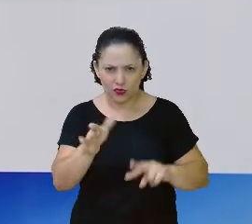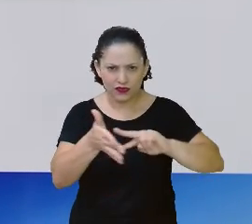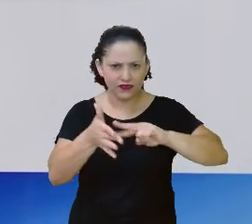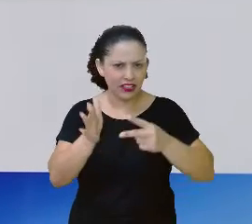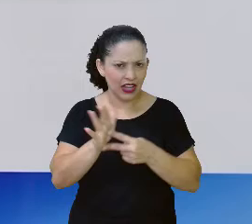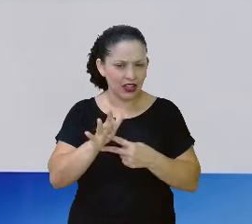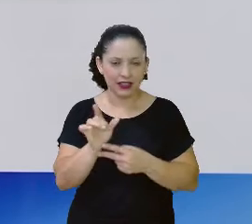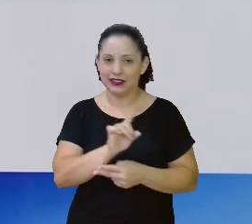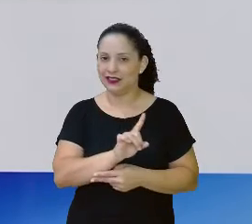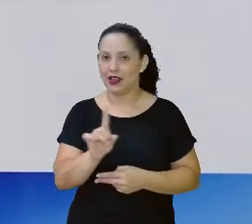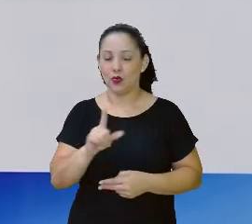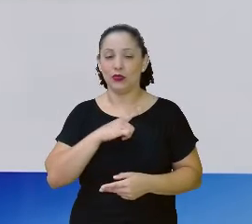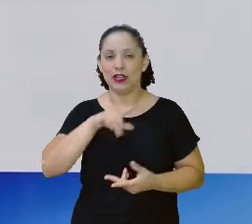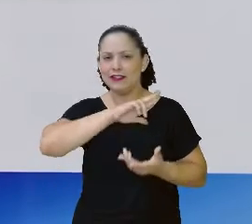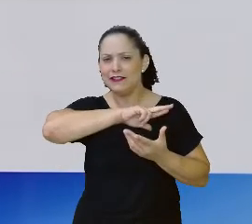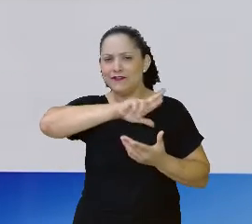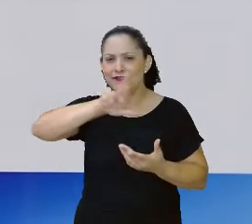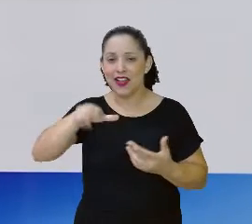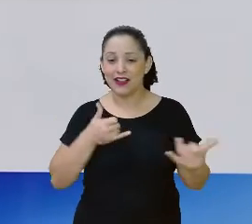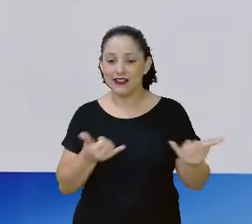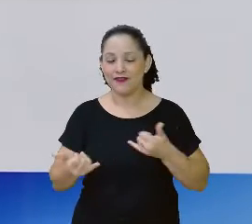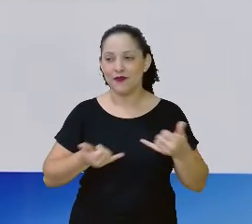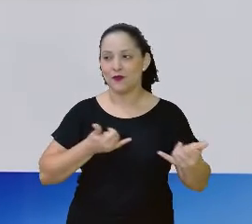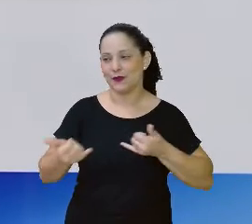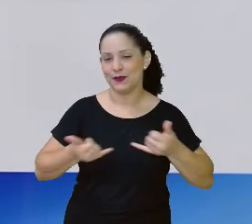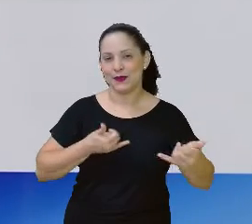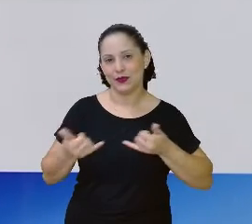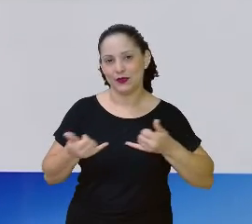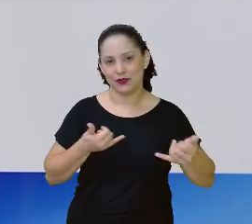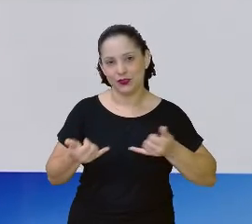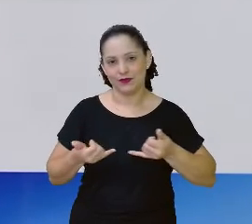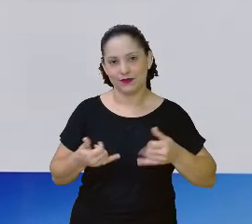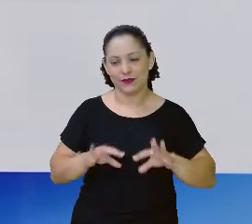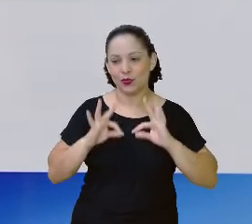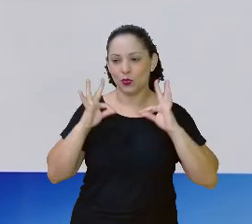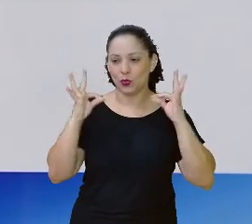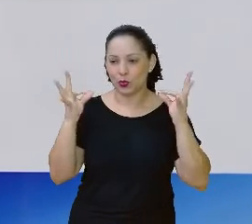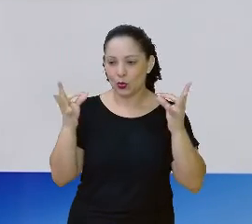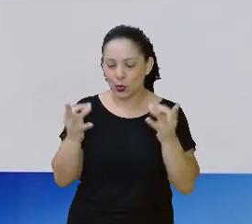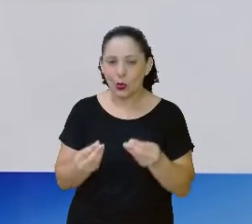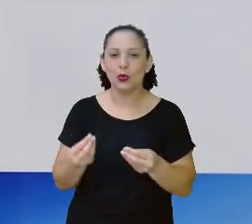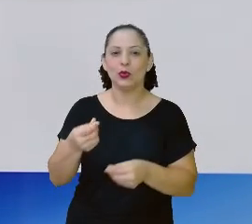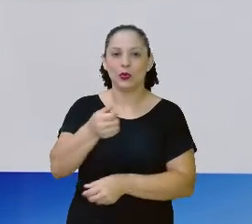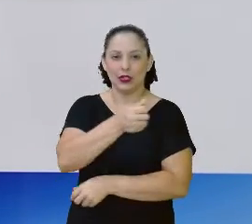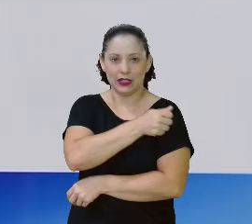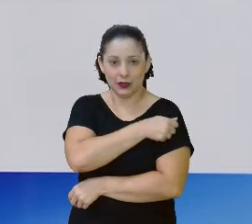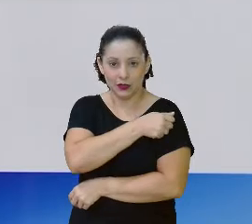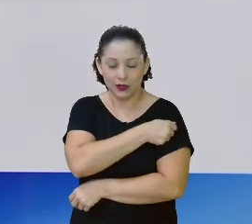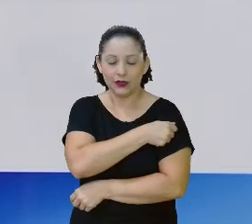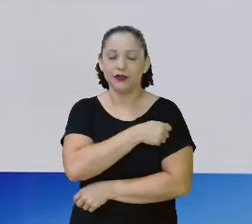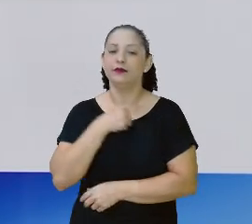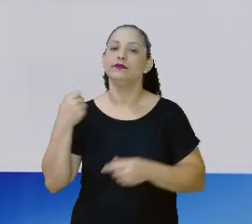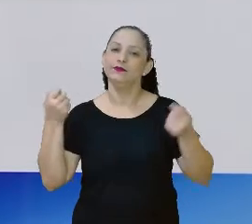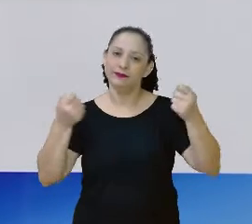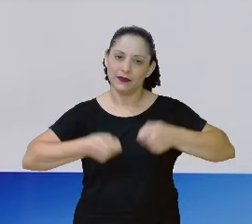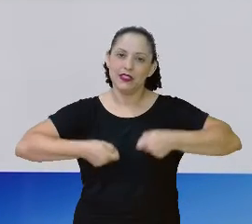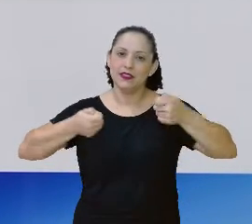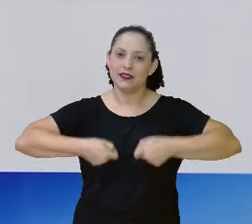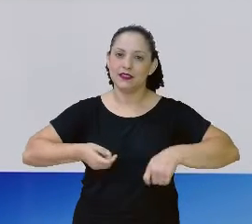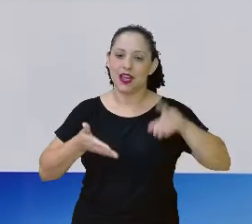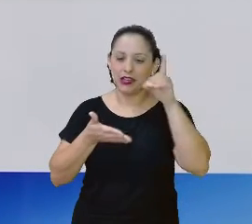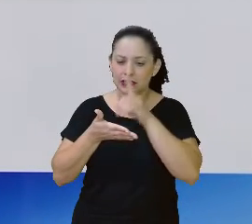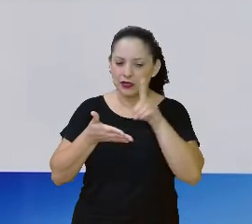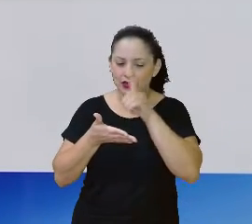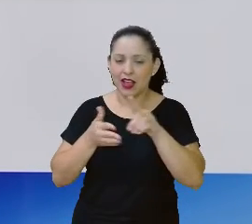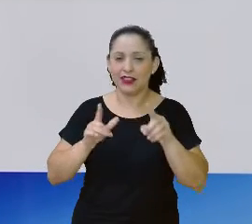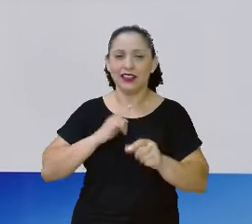das palavras. Ele tem muitas informações para a gente. Então, todo estudante, é bom que tenha um dicionário. Claro, tem os